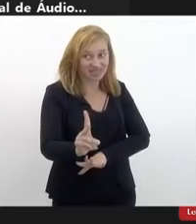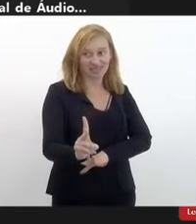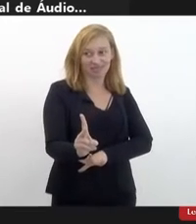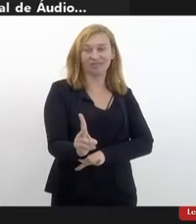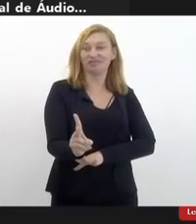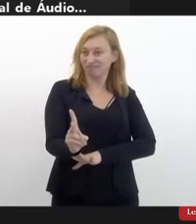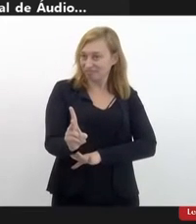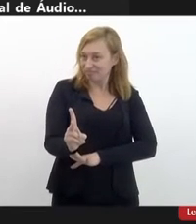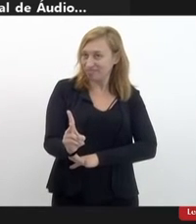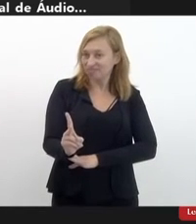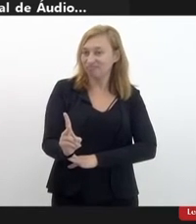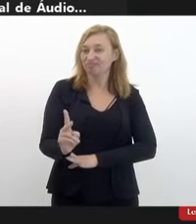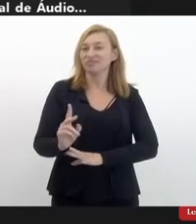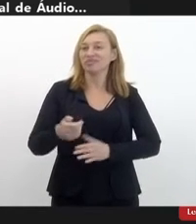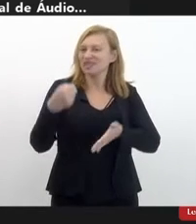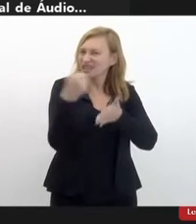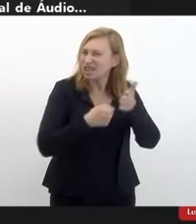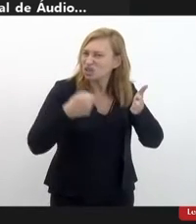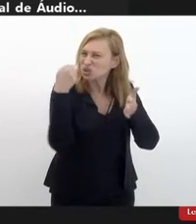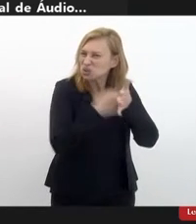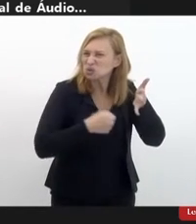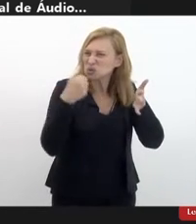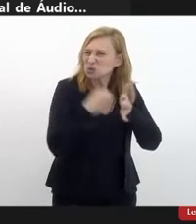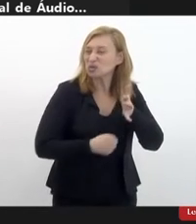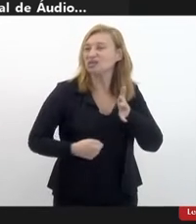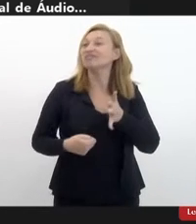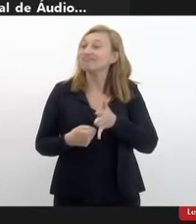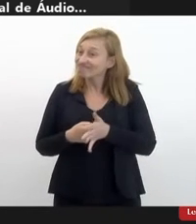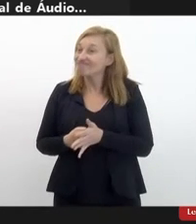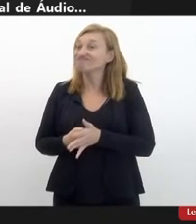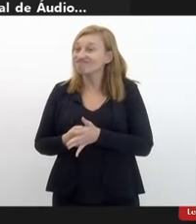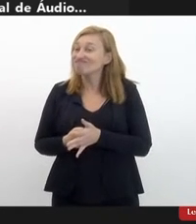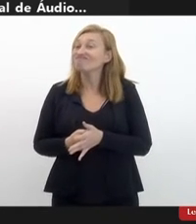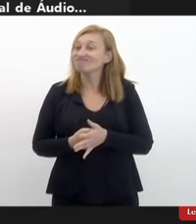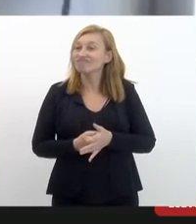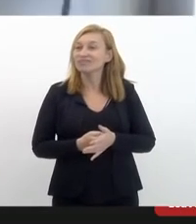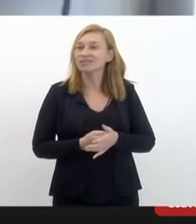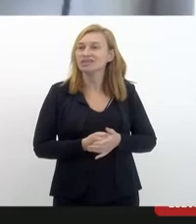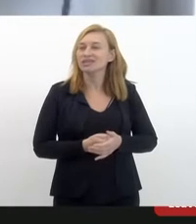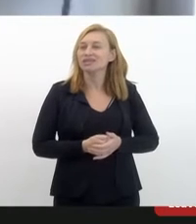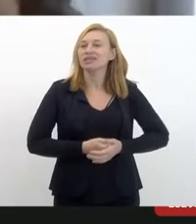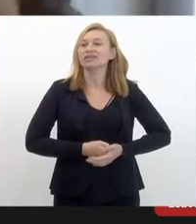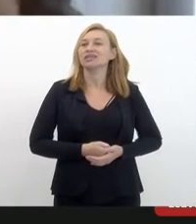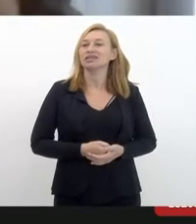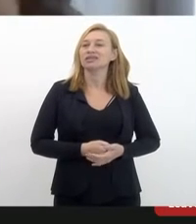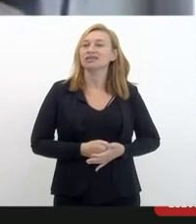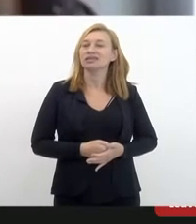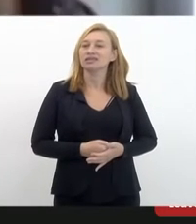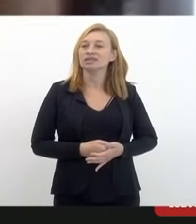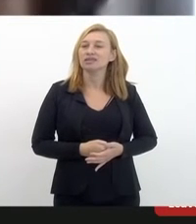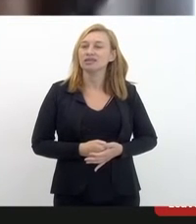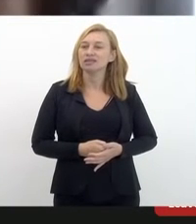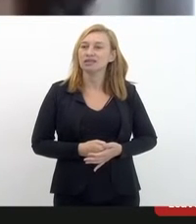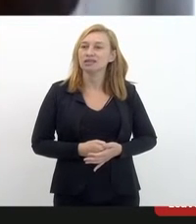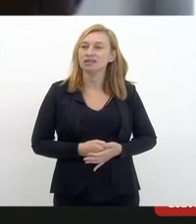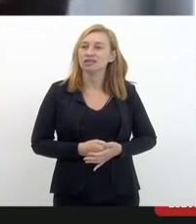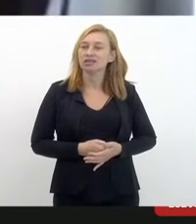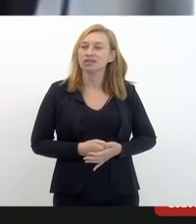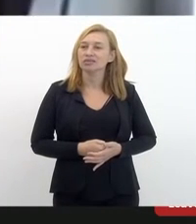perto dessas lutas mais incongruentes, que